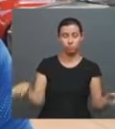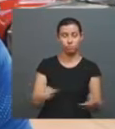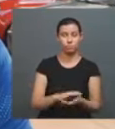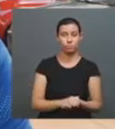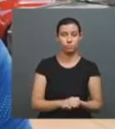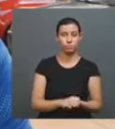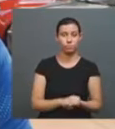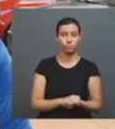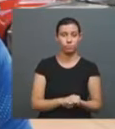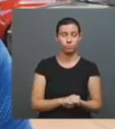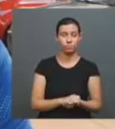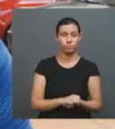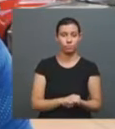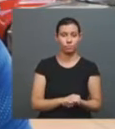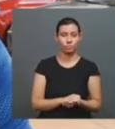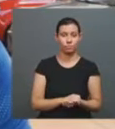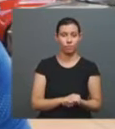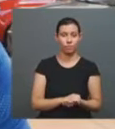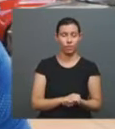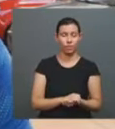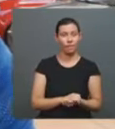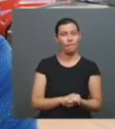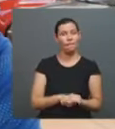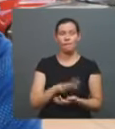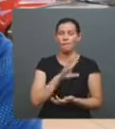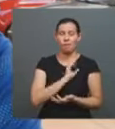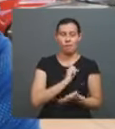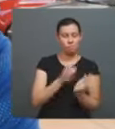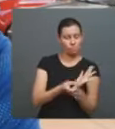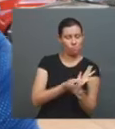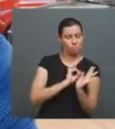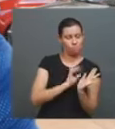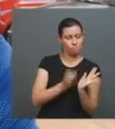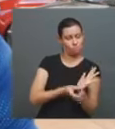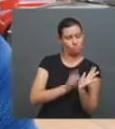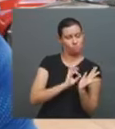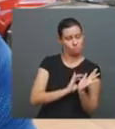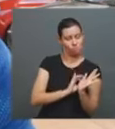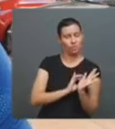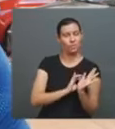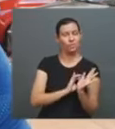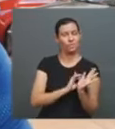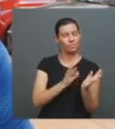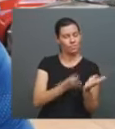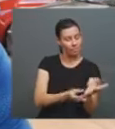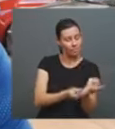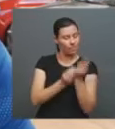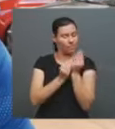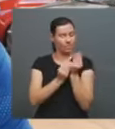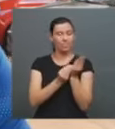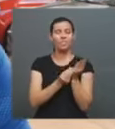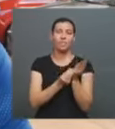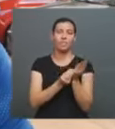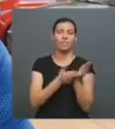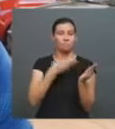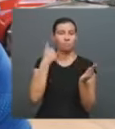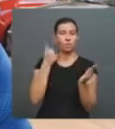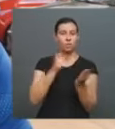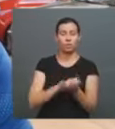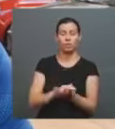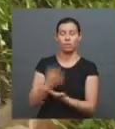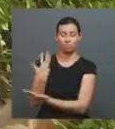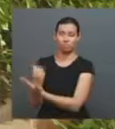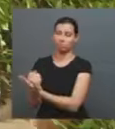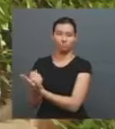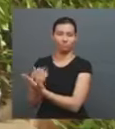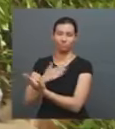gostinho de virar as folhas, deixar ali, voltar e pegar, é bem diferente, digital me incomoda